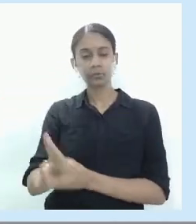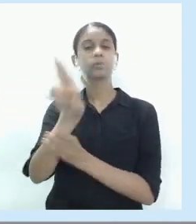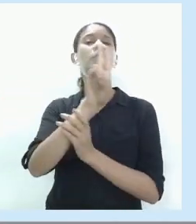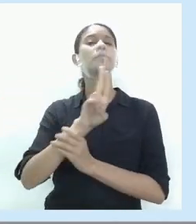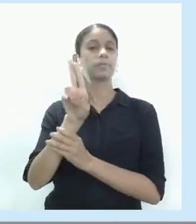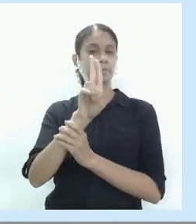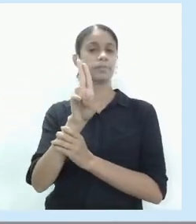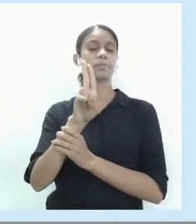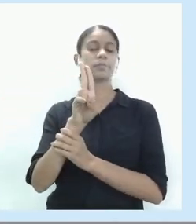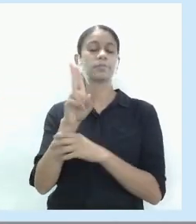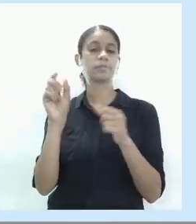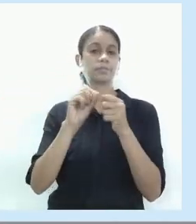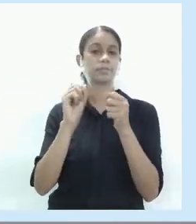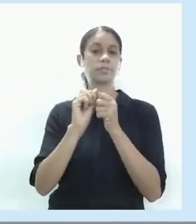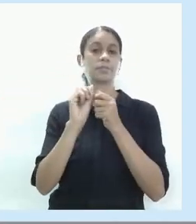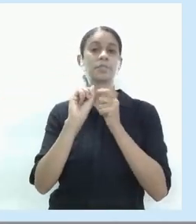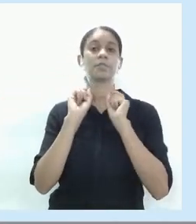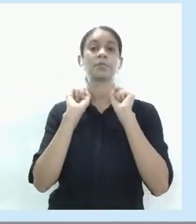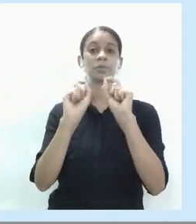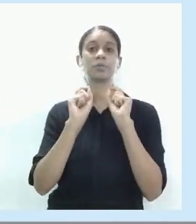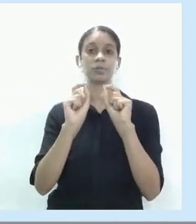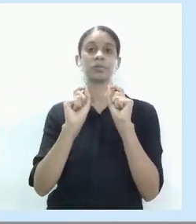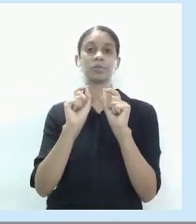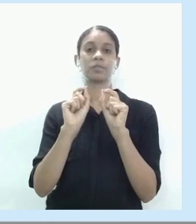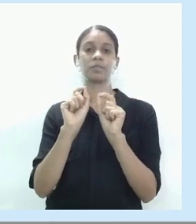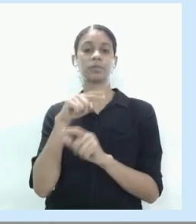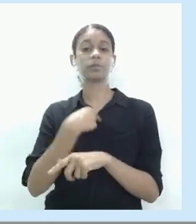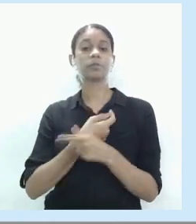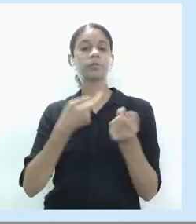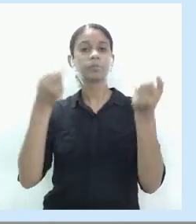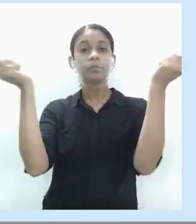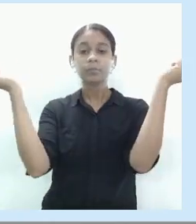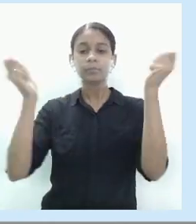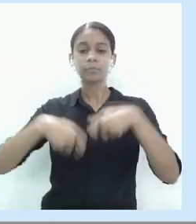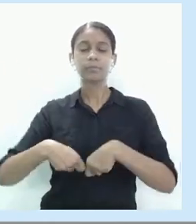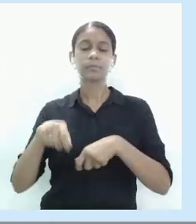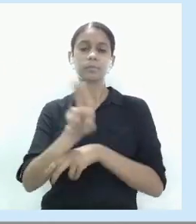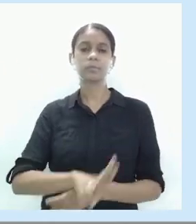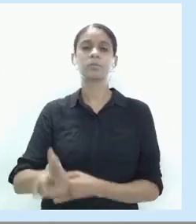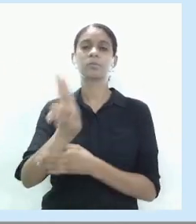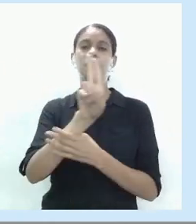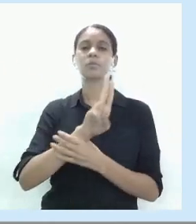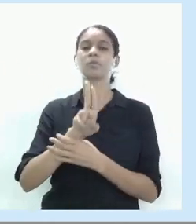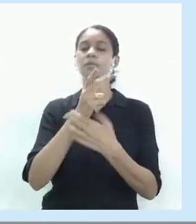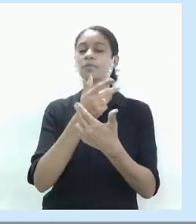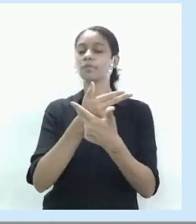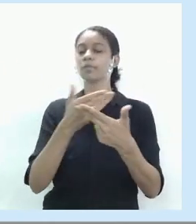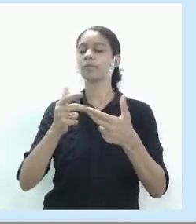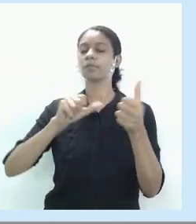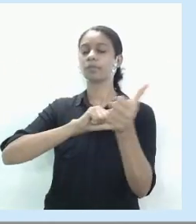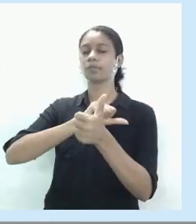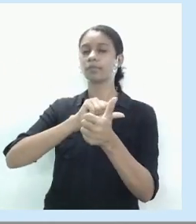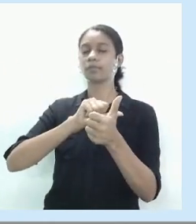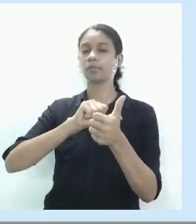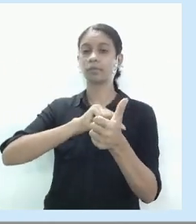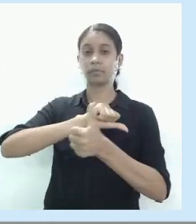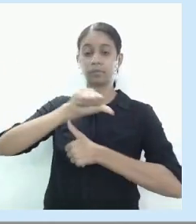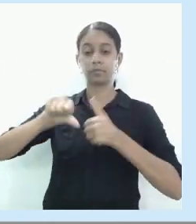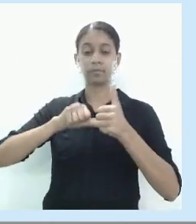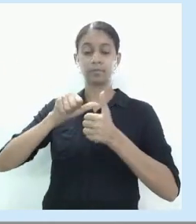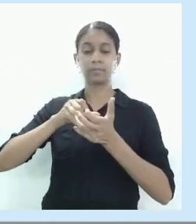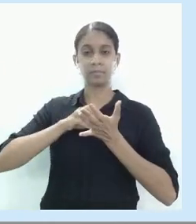que proporcionou o surgimento dos meios, a revolução dos meios de transporte,